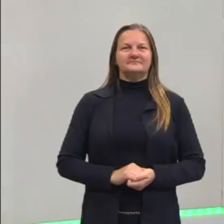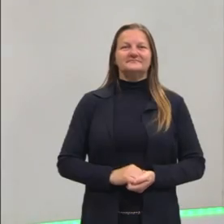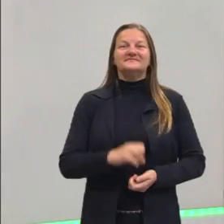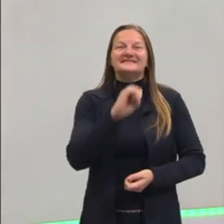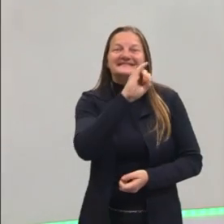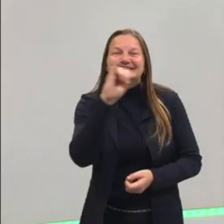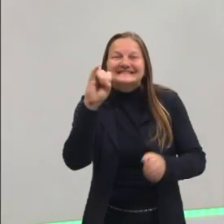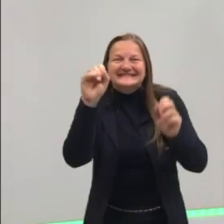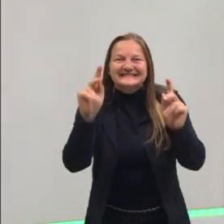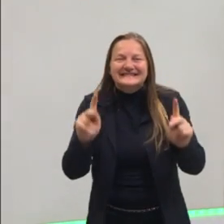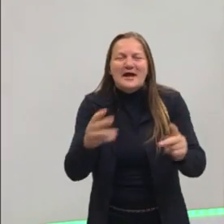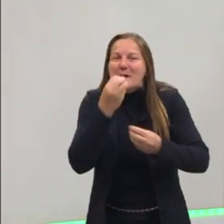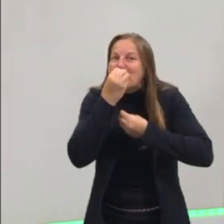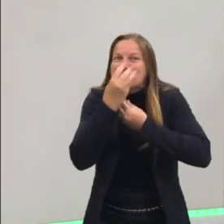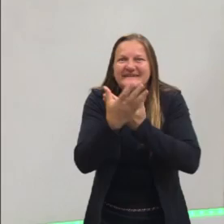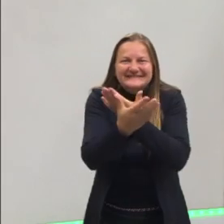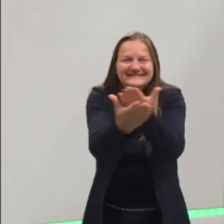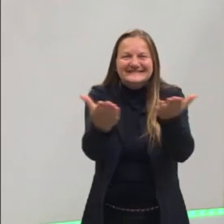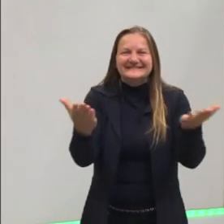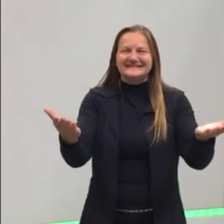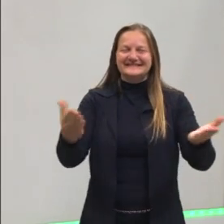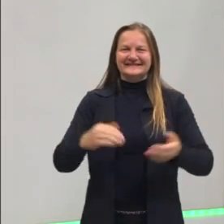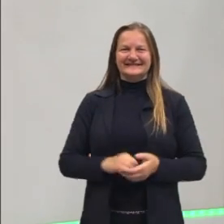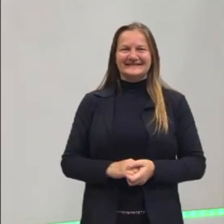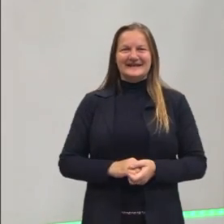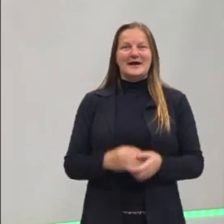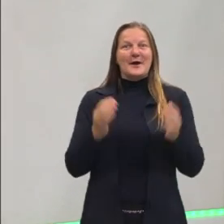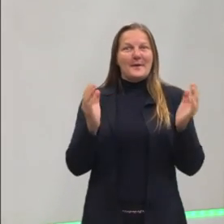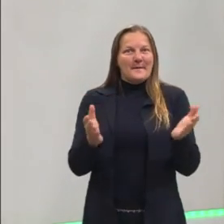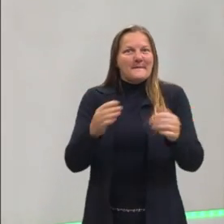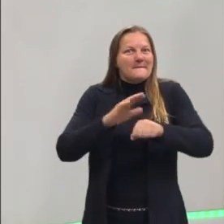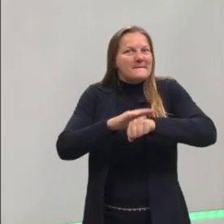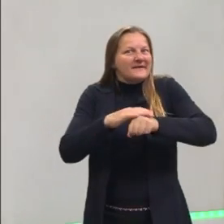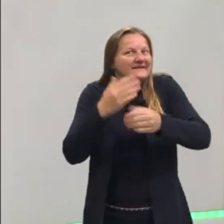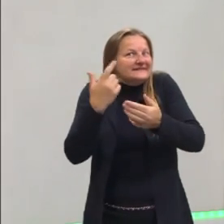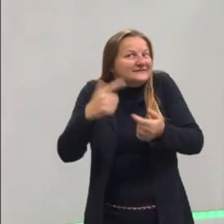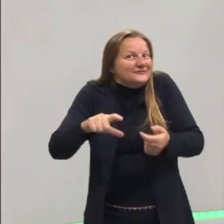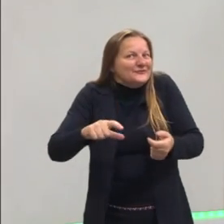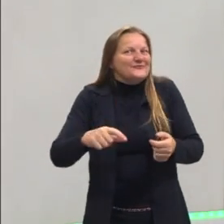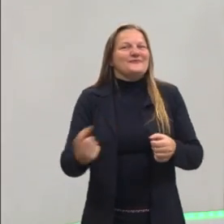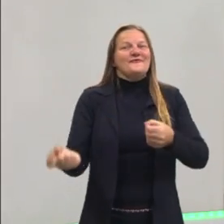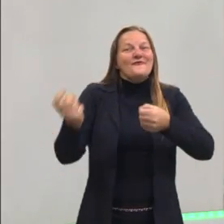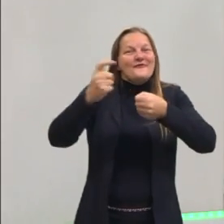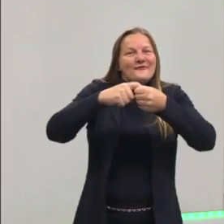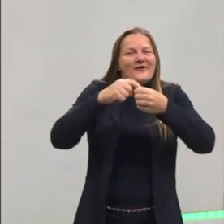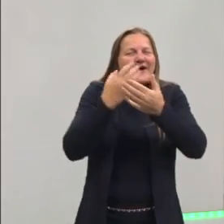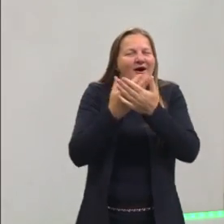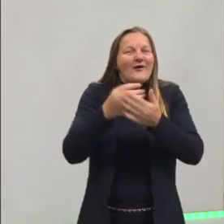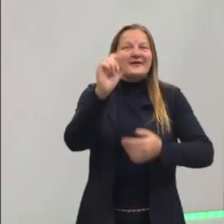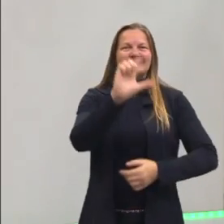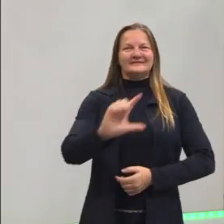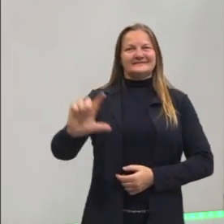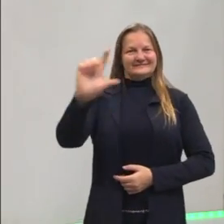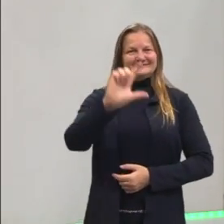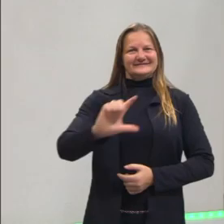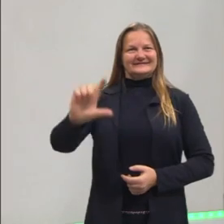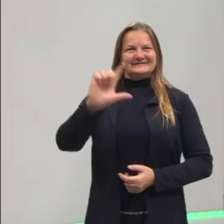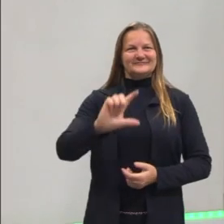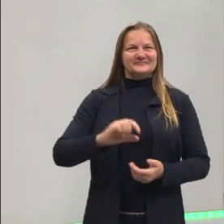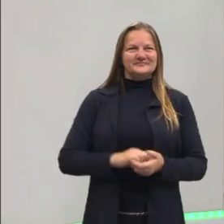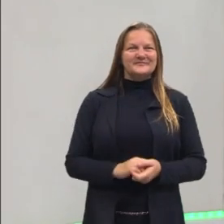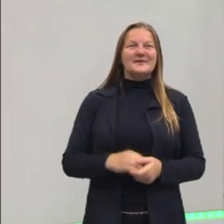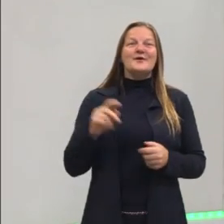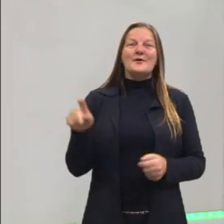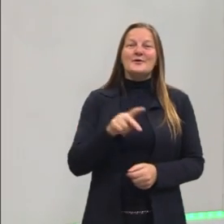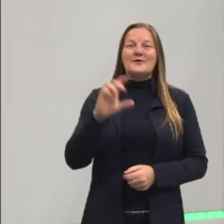Olá pessoal, tudo bem com vocês? Vamos mais uma vez voltar com o nosso estudo de literatura. Eu sou